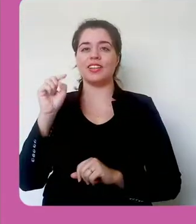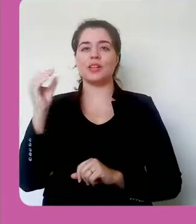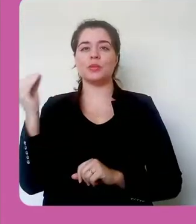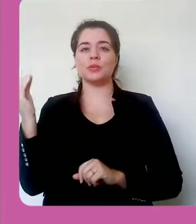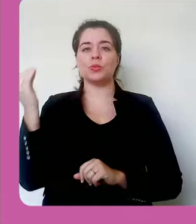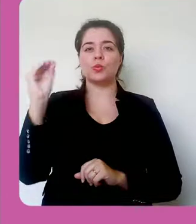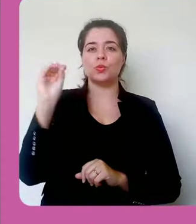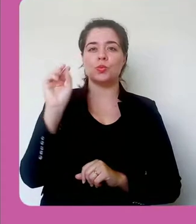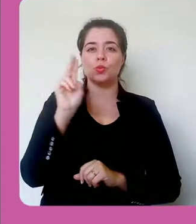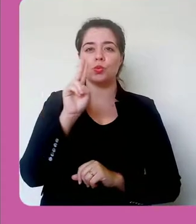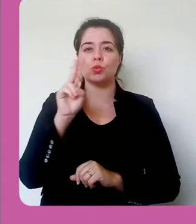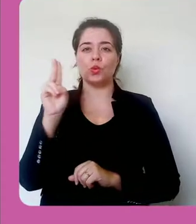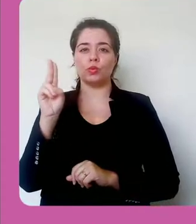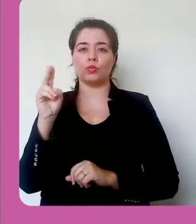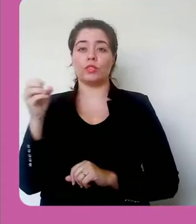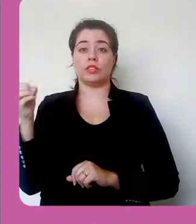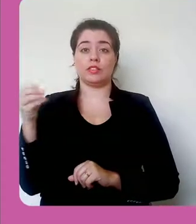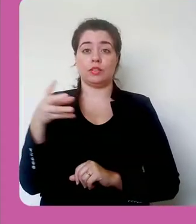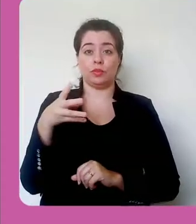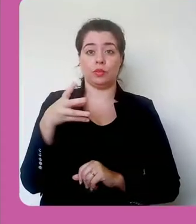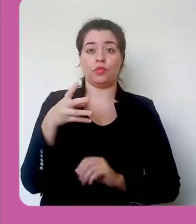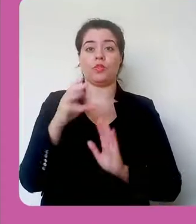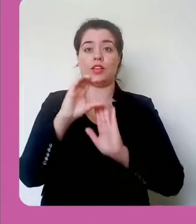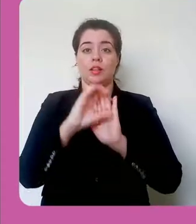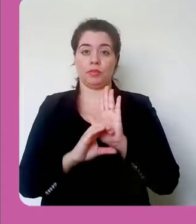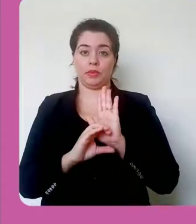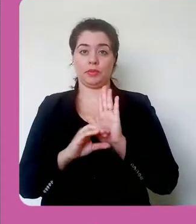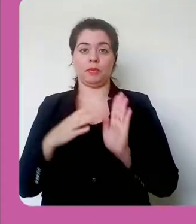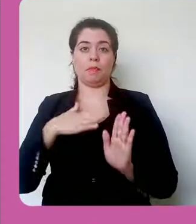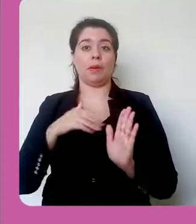um texto, tá?